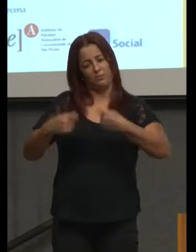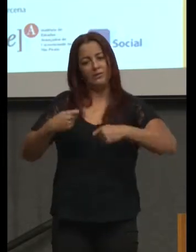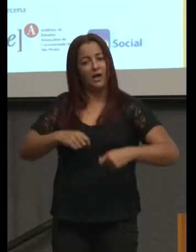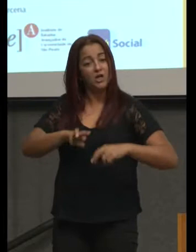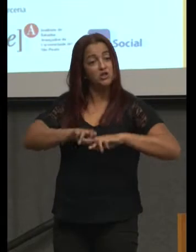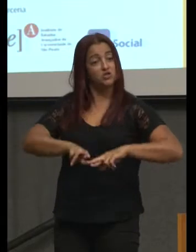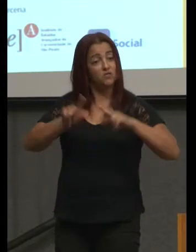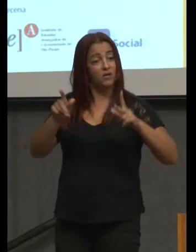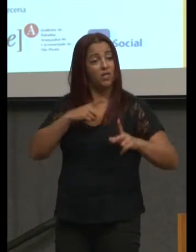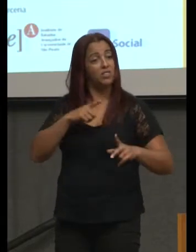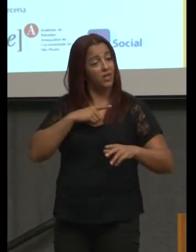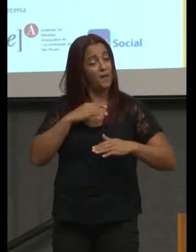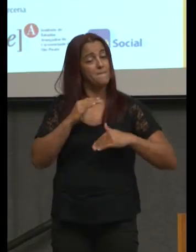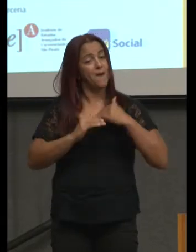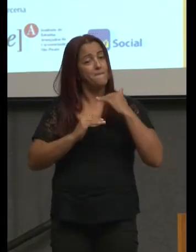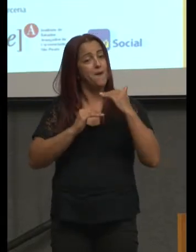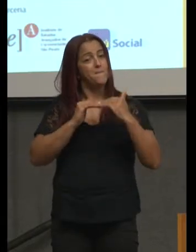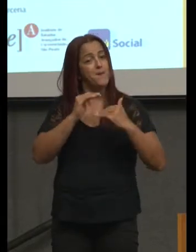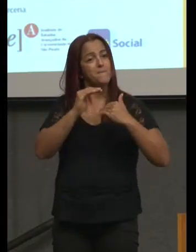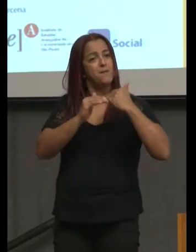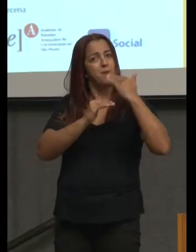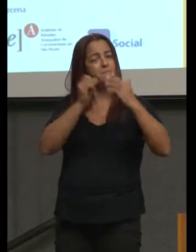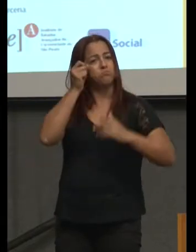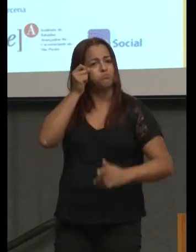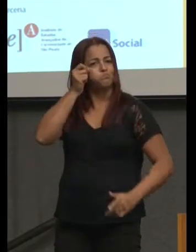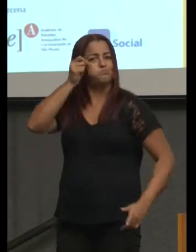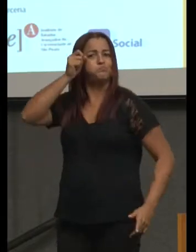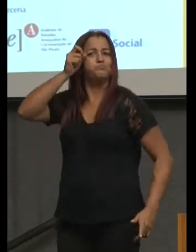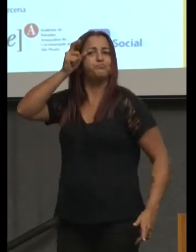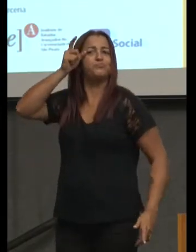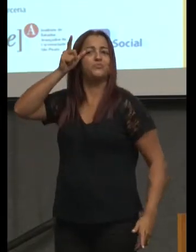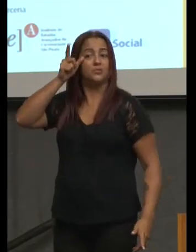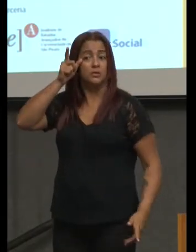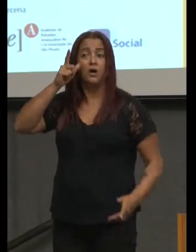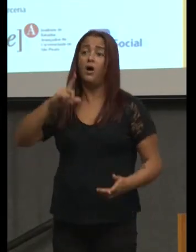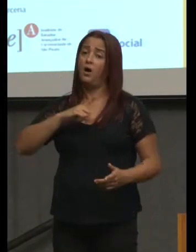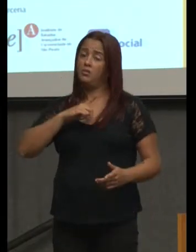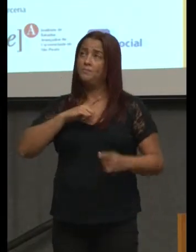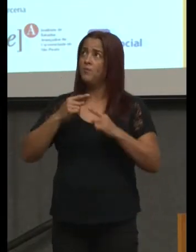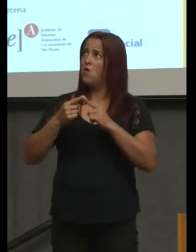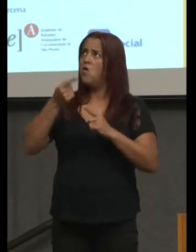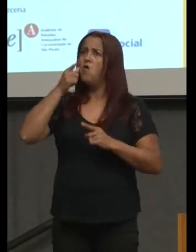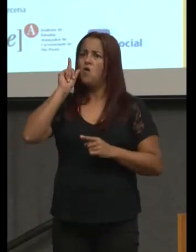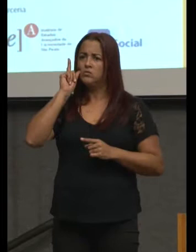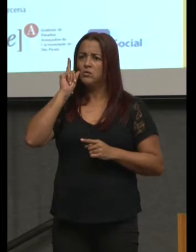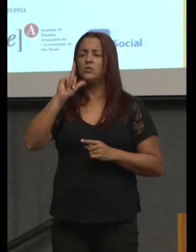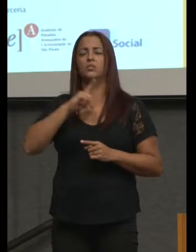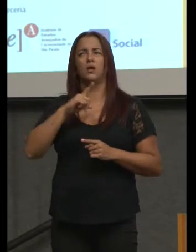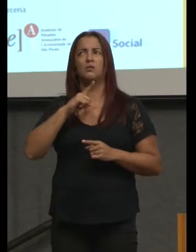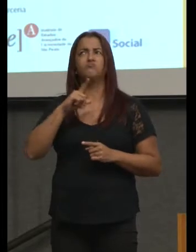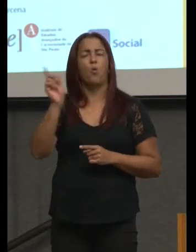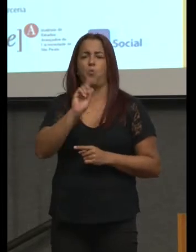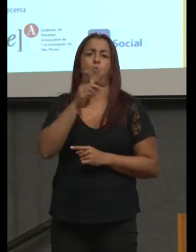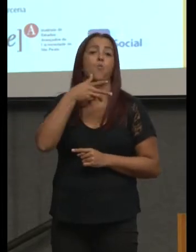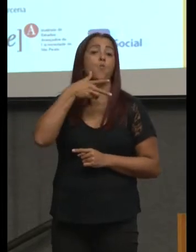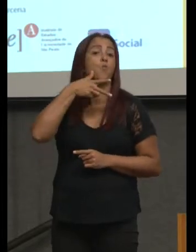a gente se constrói. Na conversa que nós tivemos ontem, anteontem,